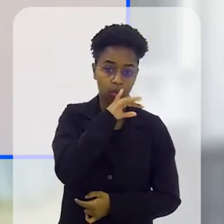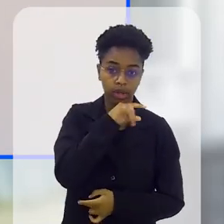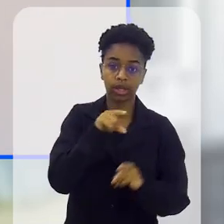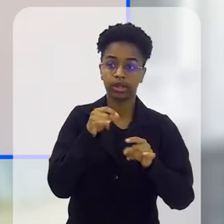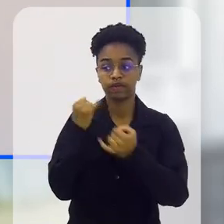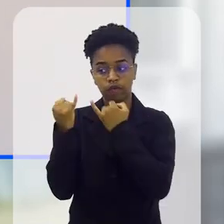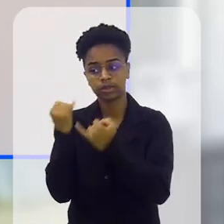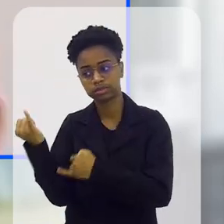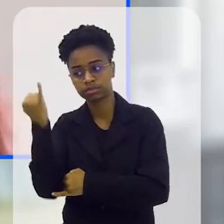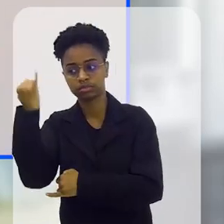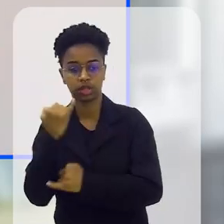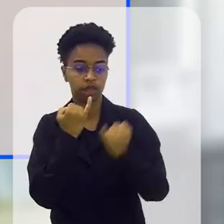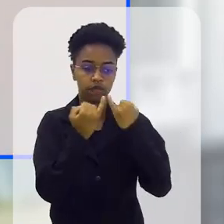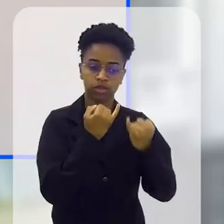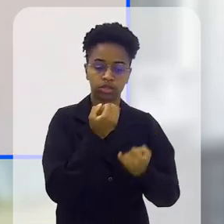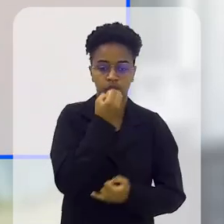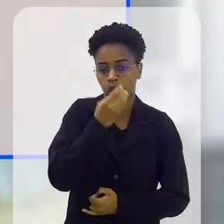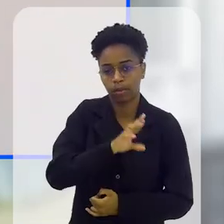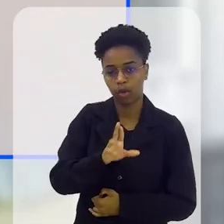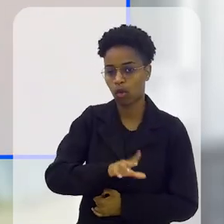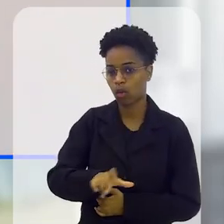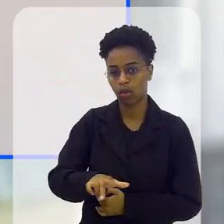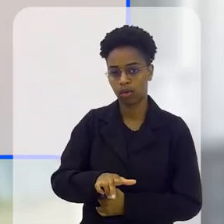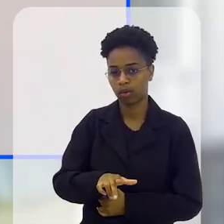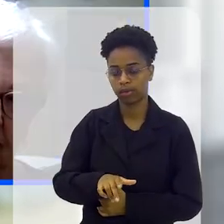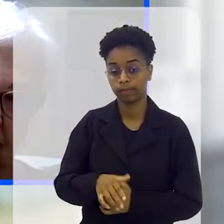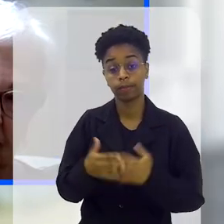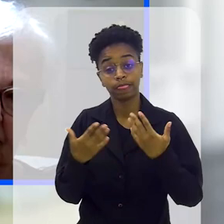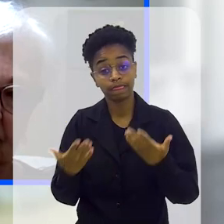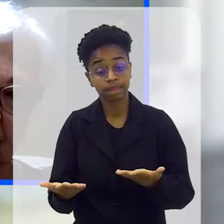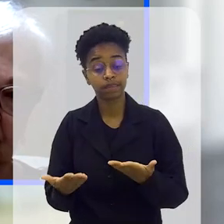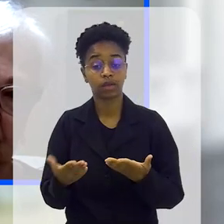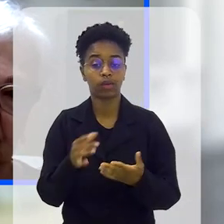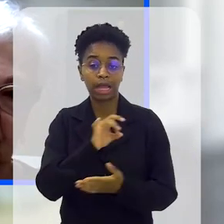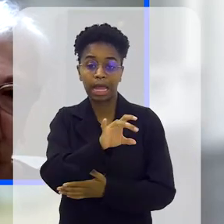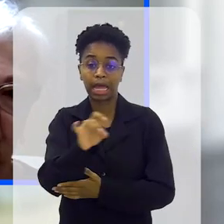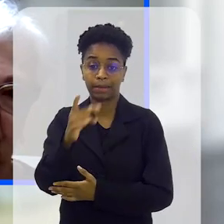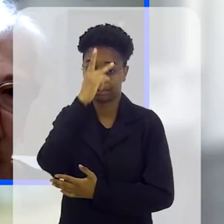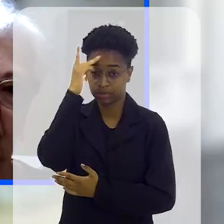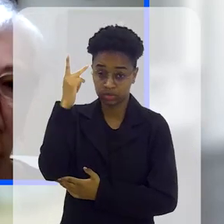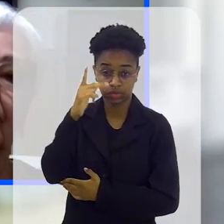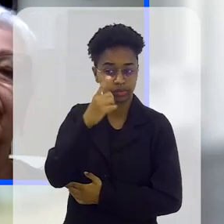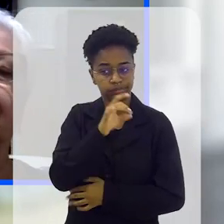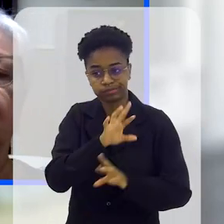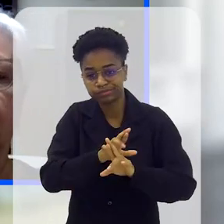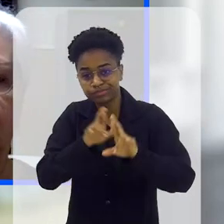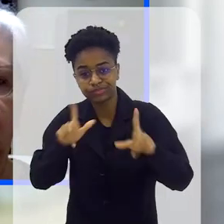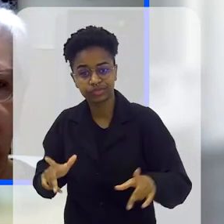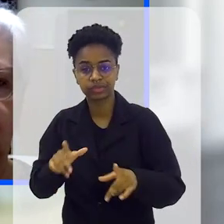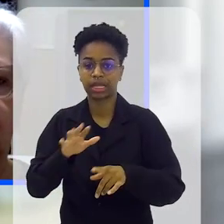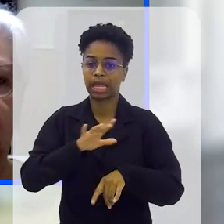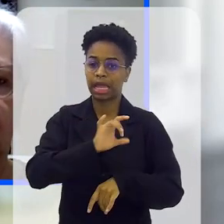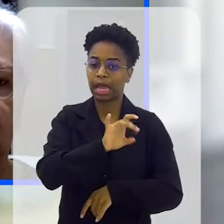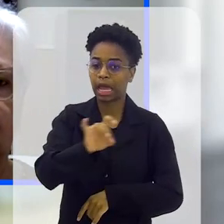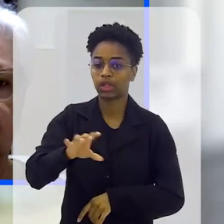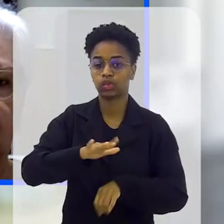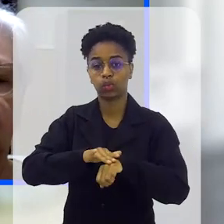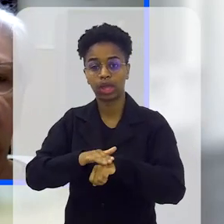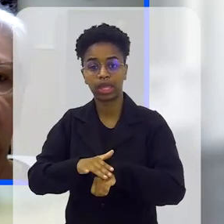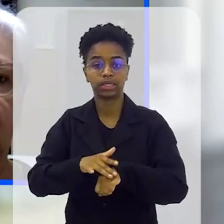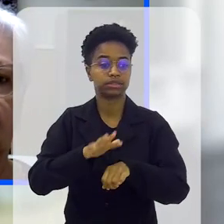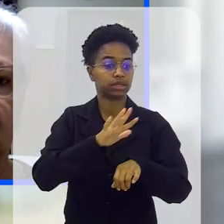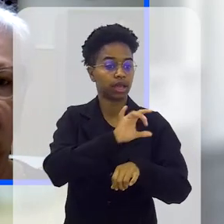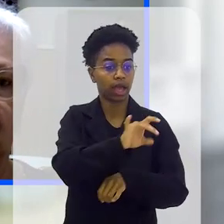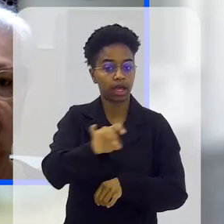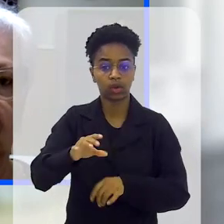presta, essa informação é relevante, essa informação não é relevante. E cada caso é um caso, cada doença em cada